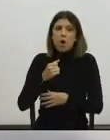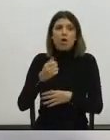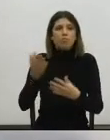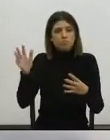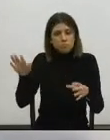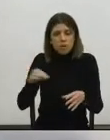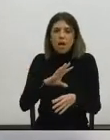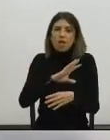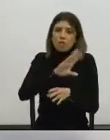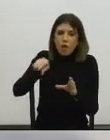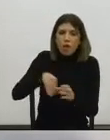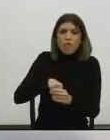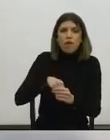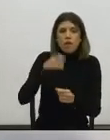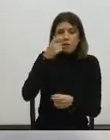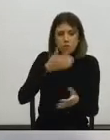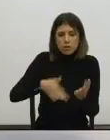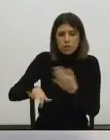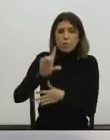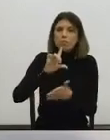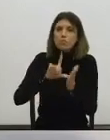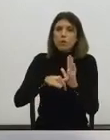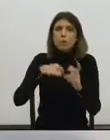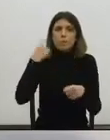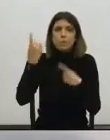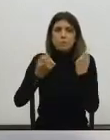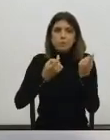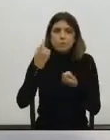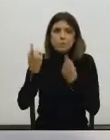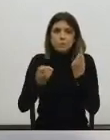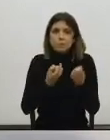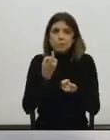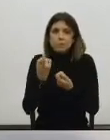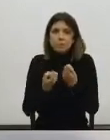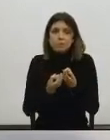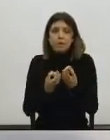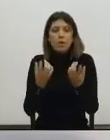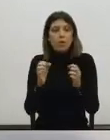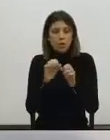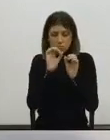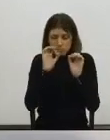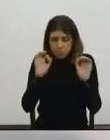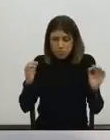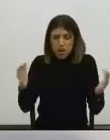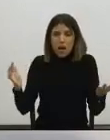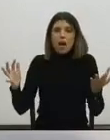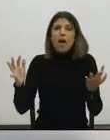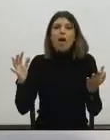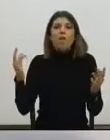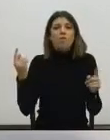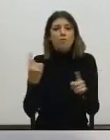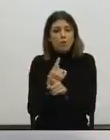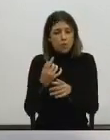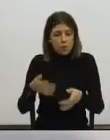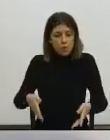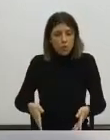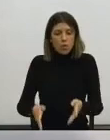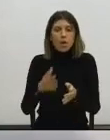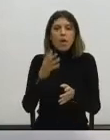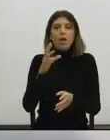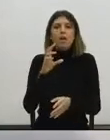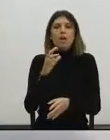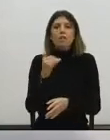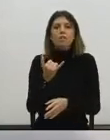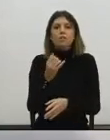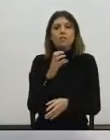população num projeto de reflexão acerca de uma renaturalização da Avenida de Ceuta e da Ribeira de